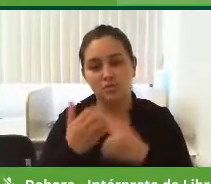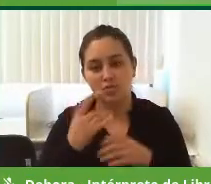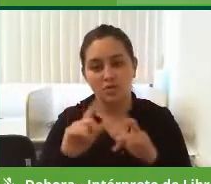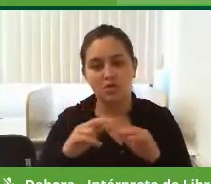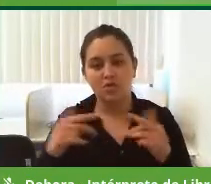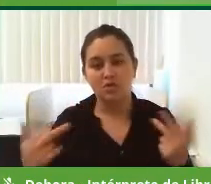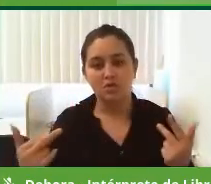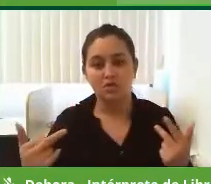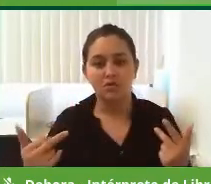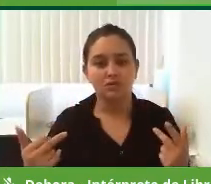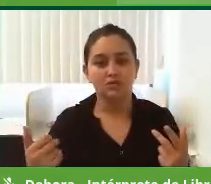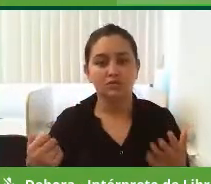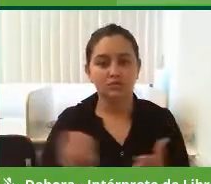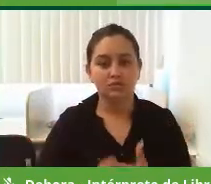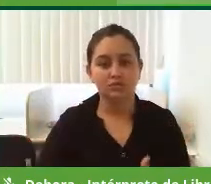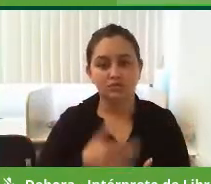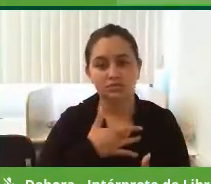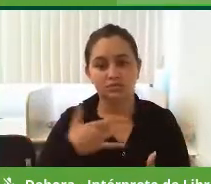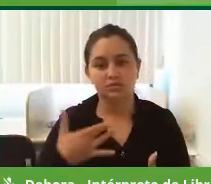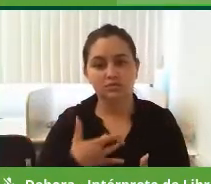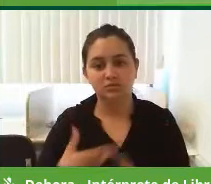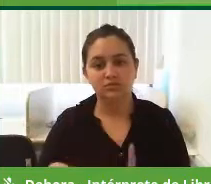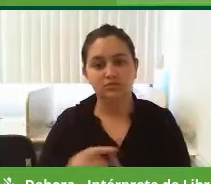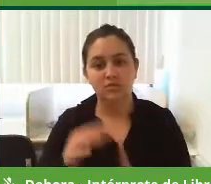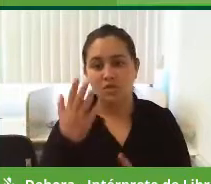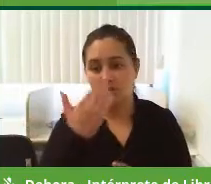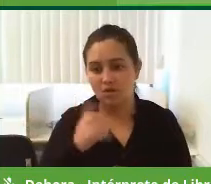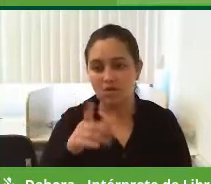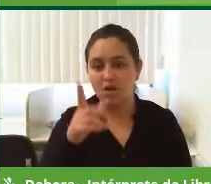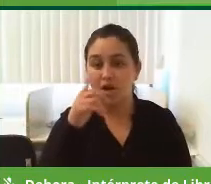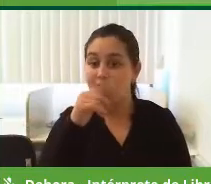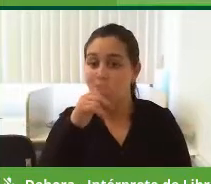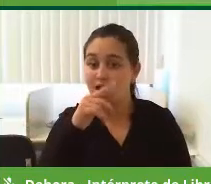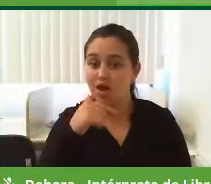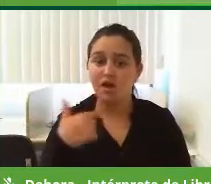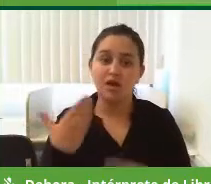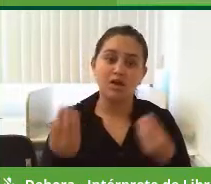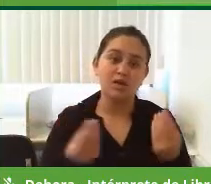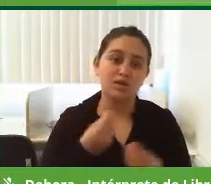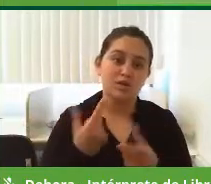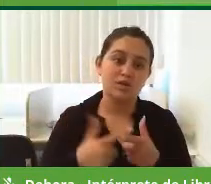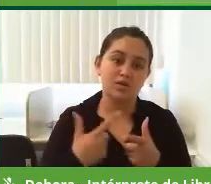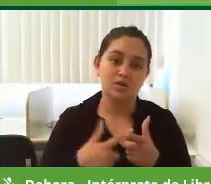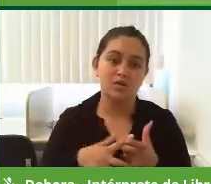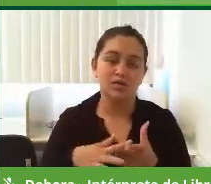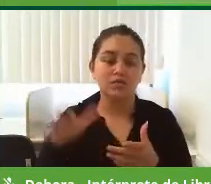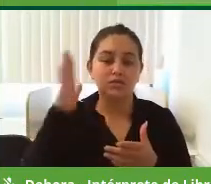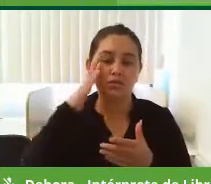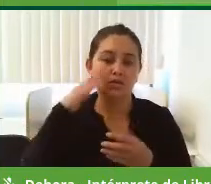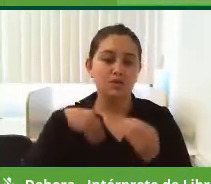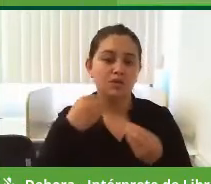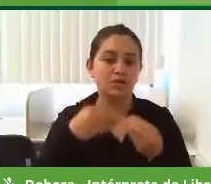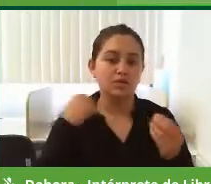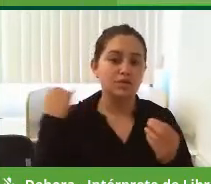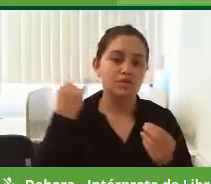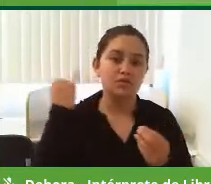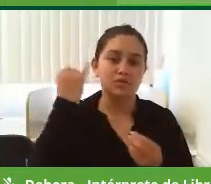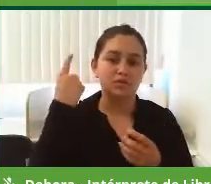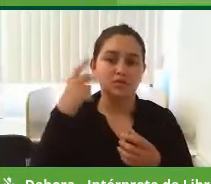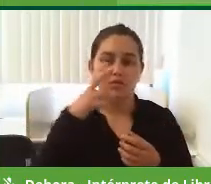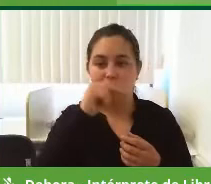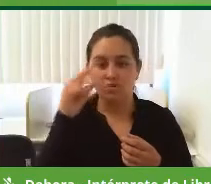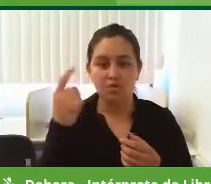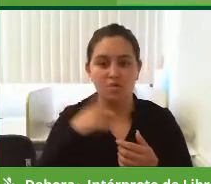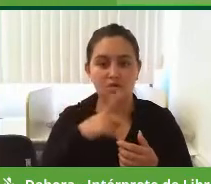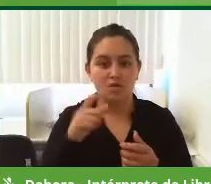pessoas, garantir a saúde para ele, alimentação, a água, porque é a questão mais fundamental. Então, a prefeitura